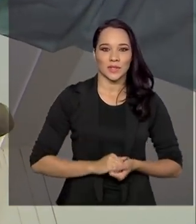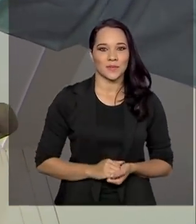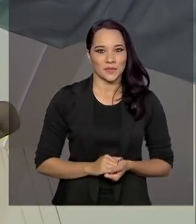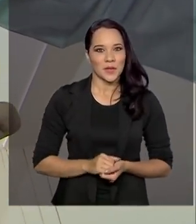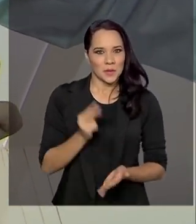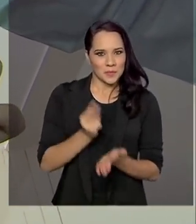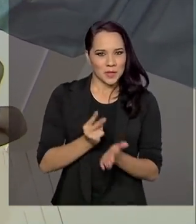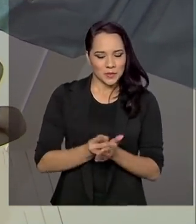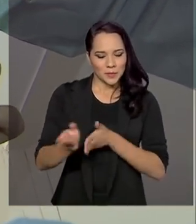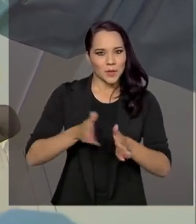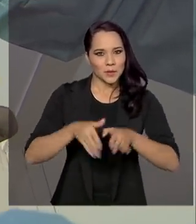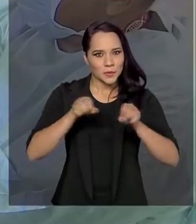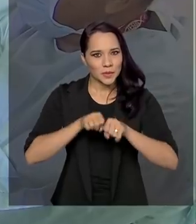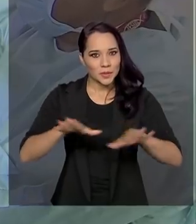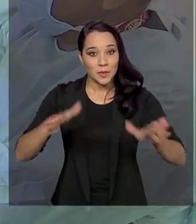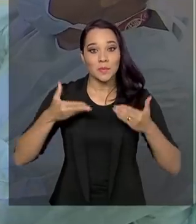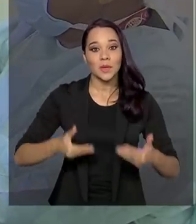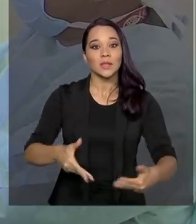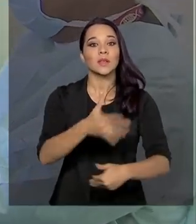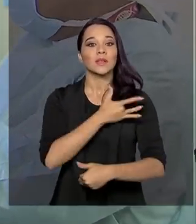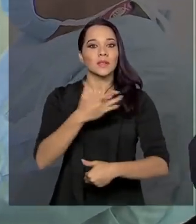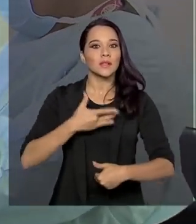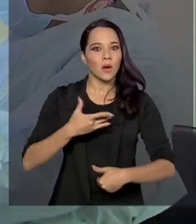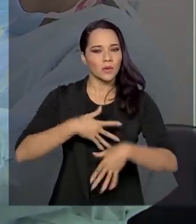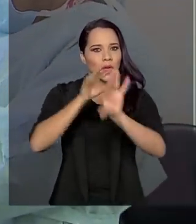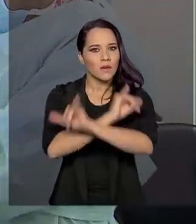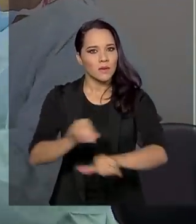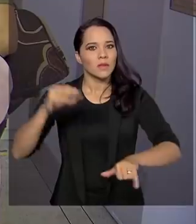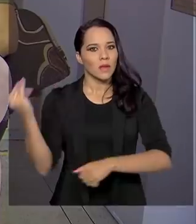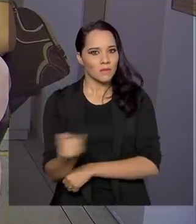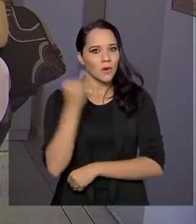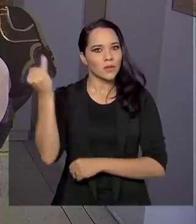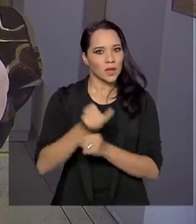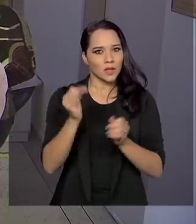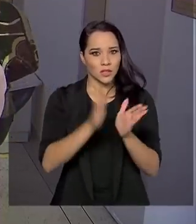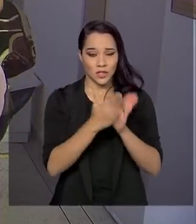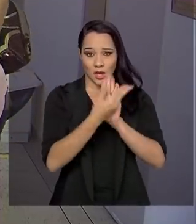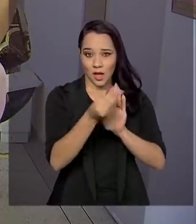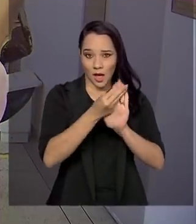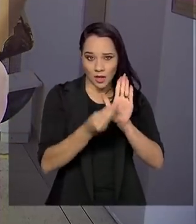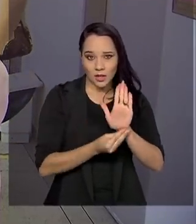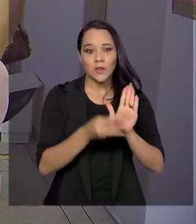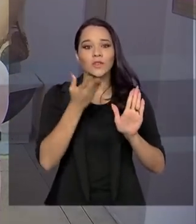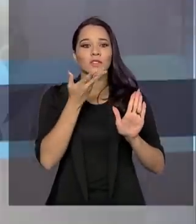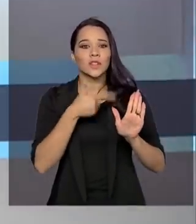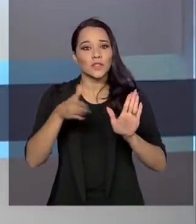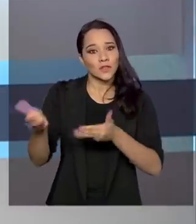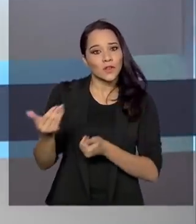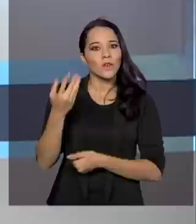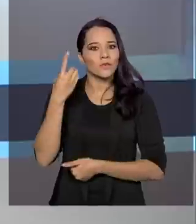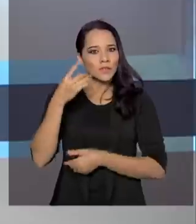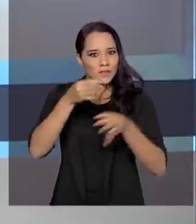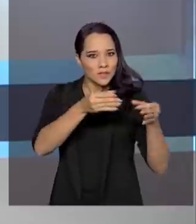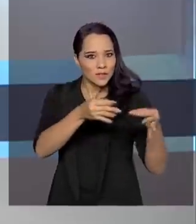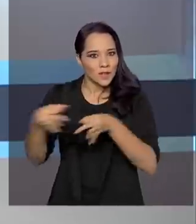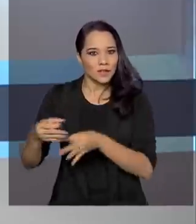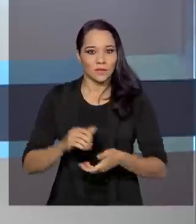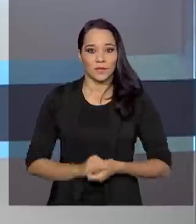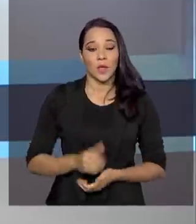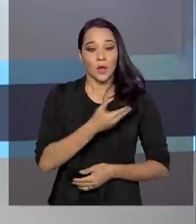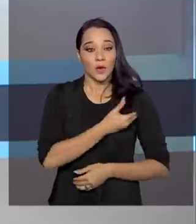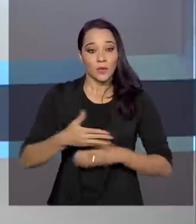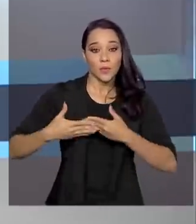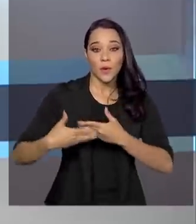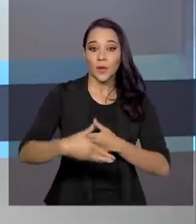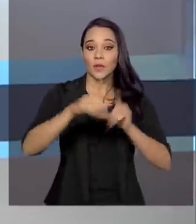Mesmo com a pandemia, o Ministério da Saúde alerta sobre a importância de manter a vacinação em dia. O governo prorroga a